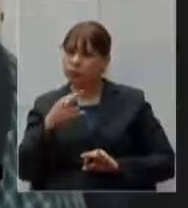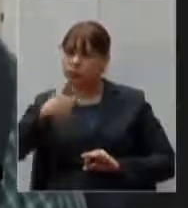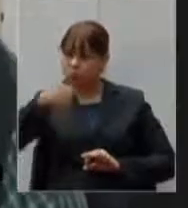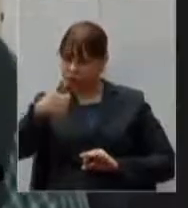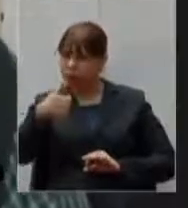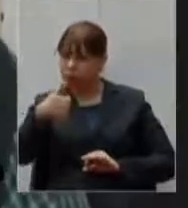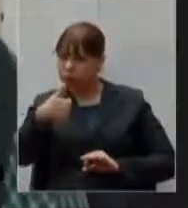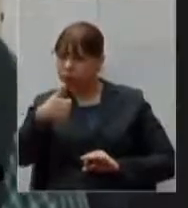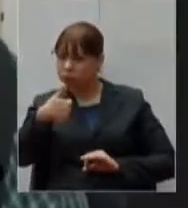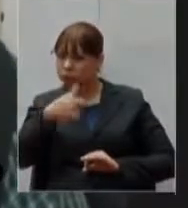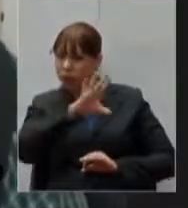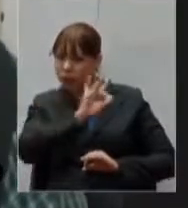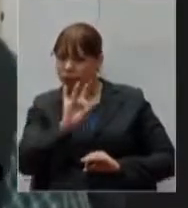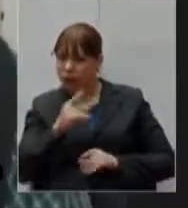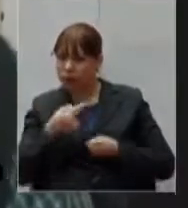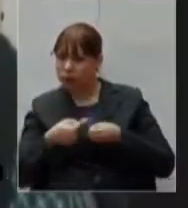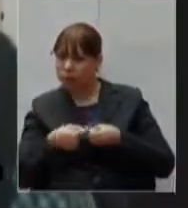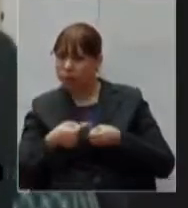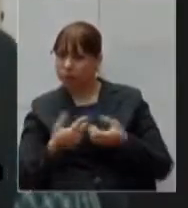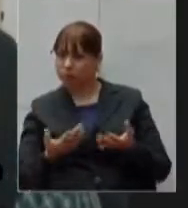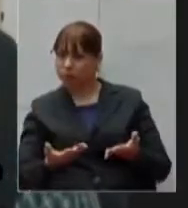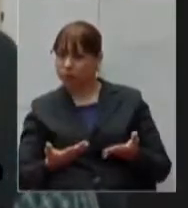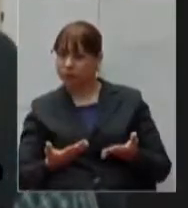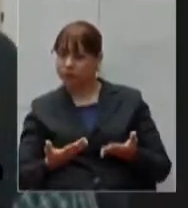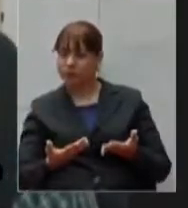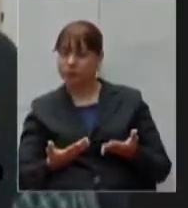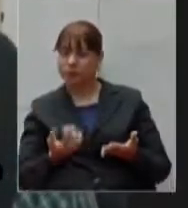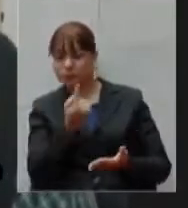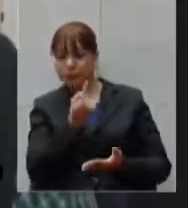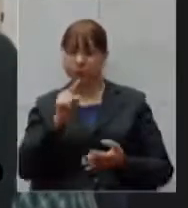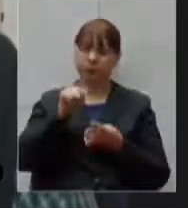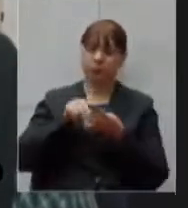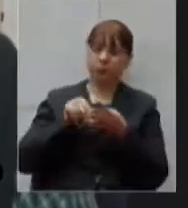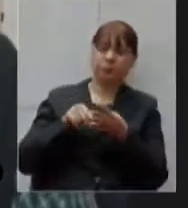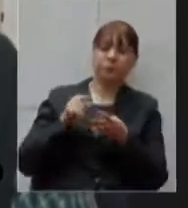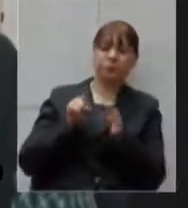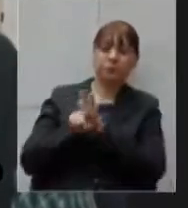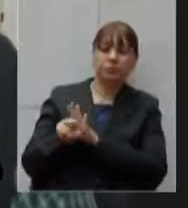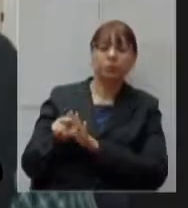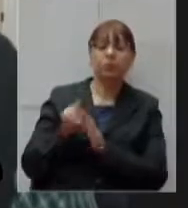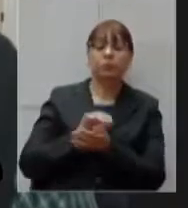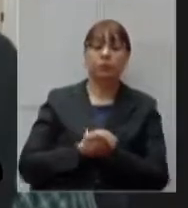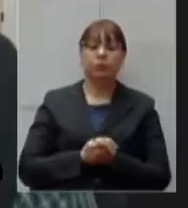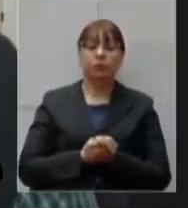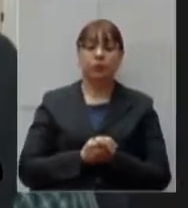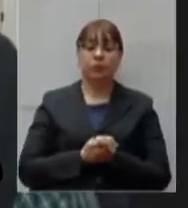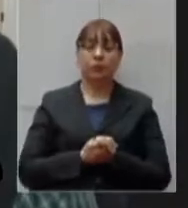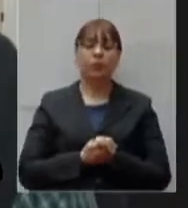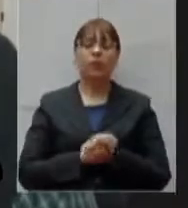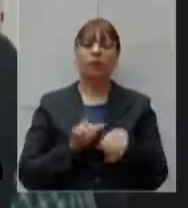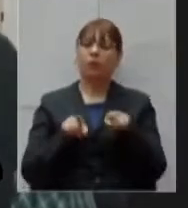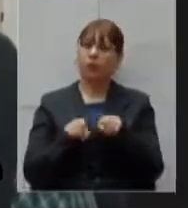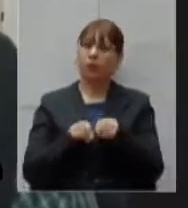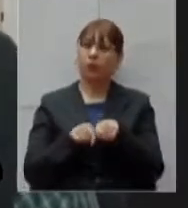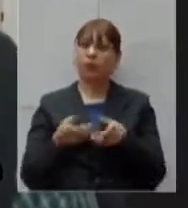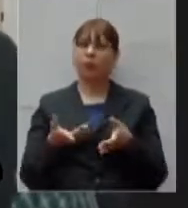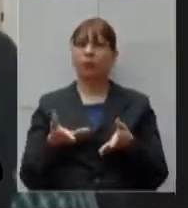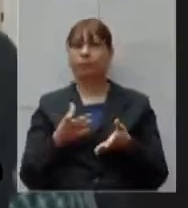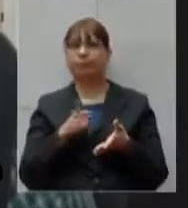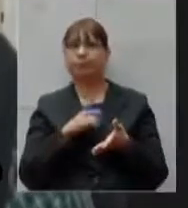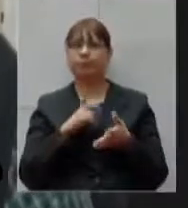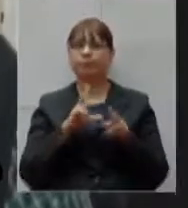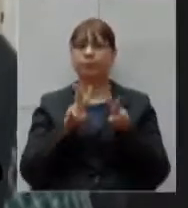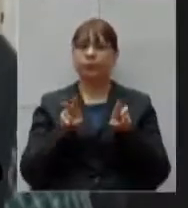números de cada município e para finalizar secretário nós temos a questão da